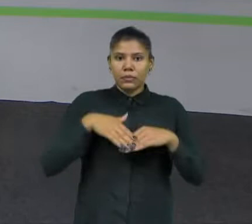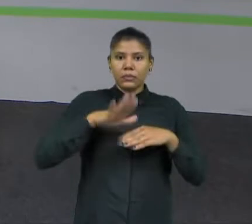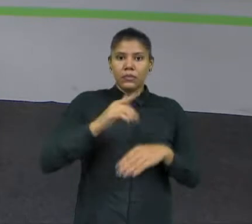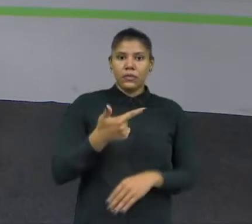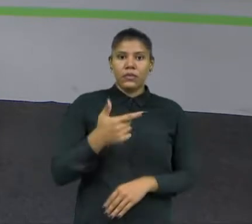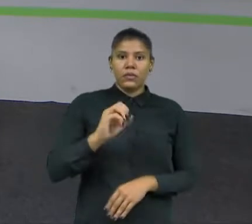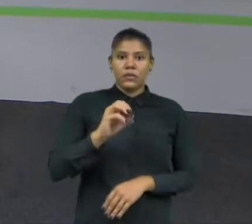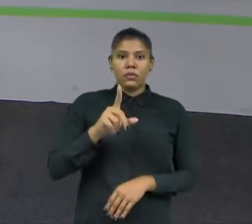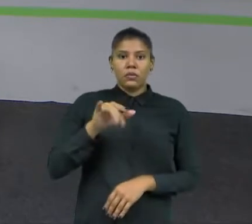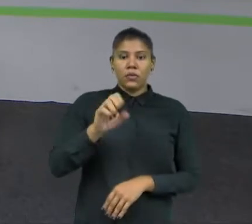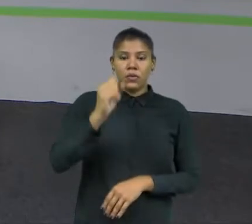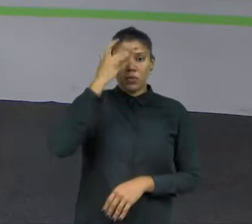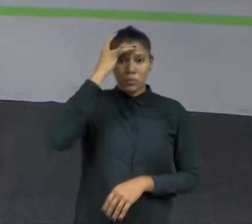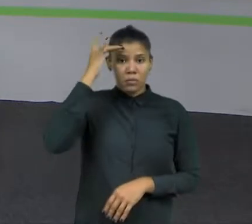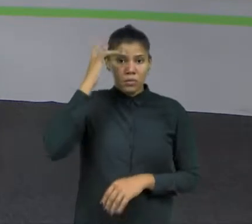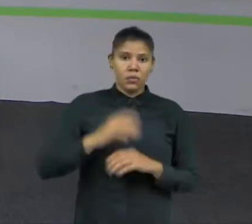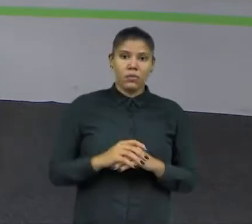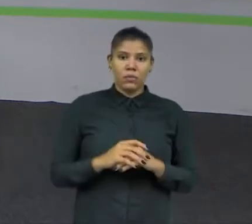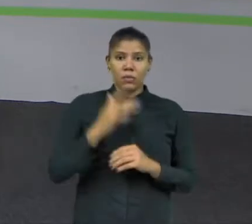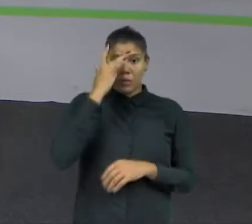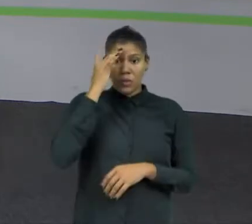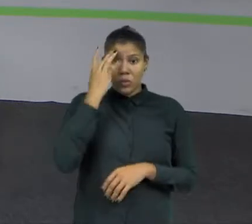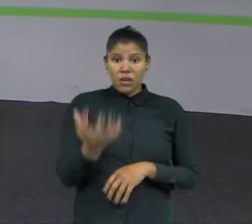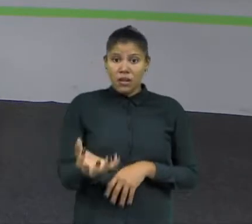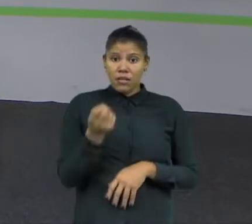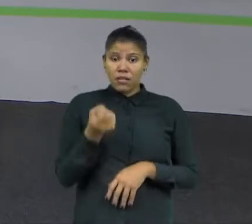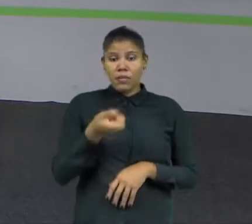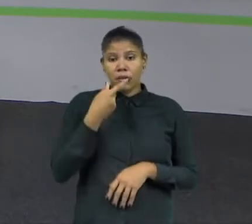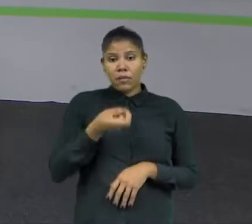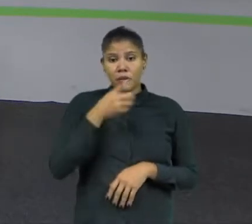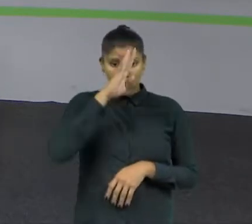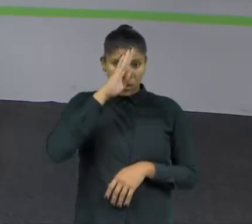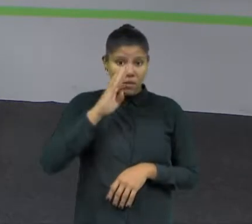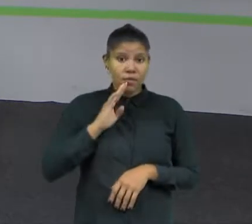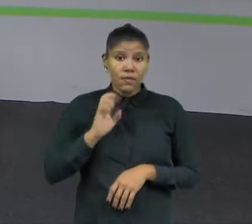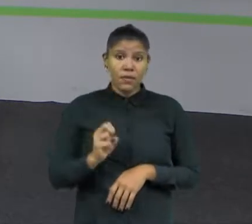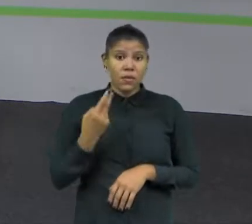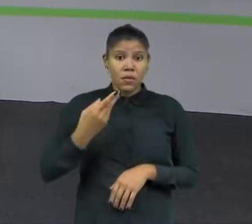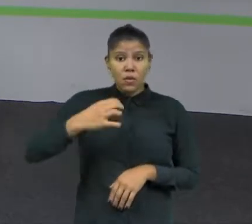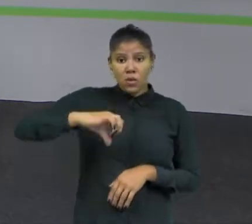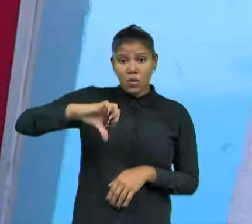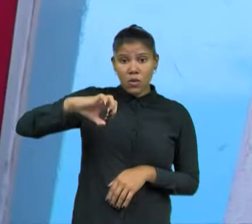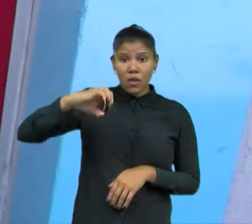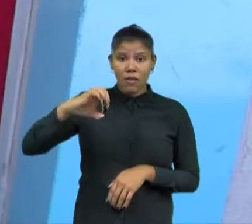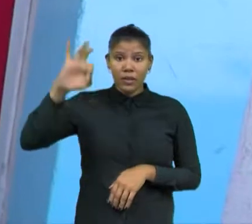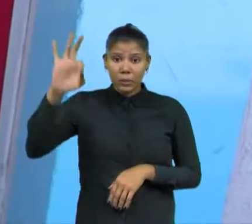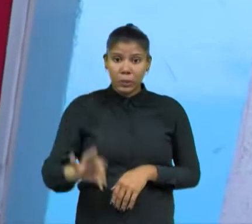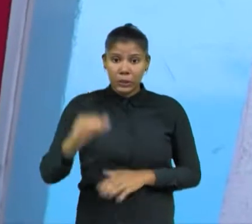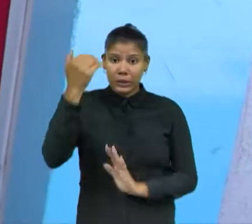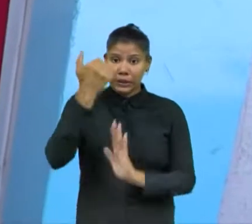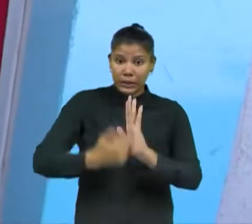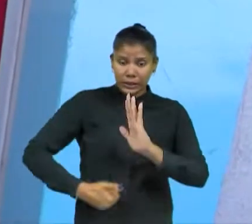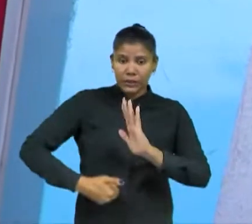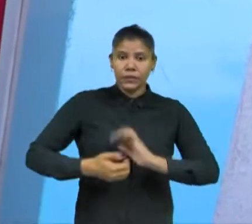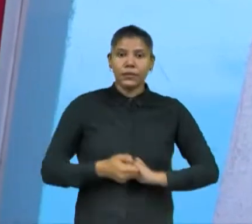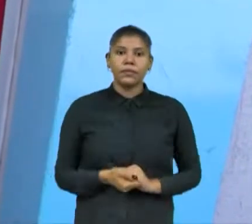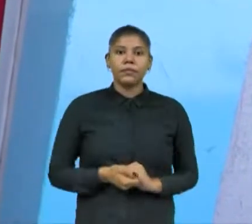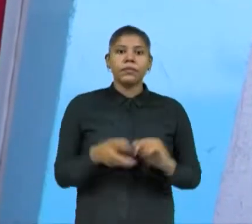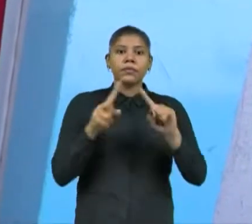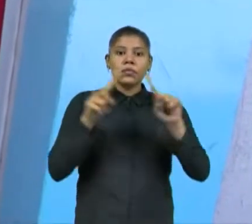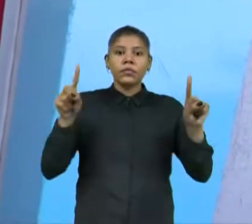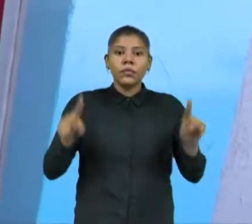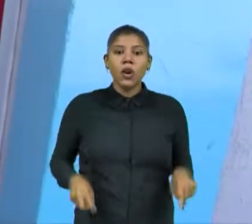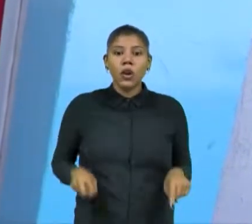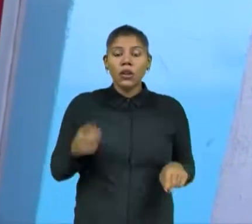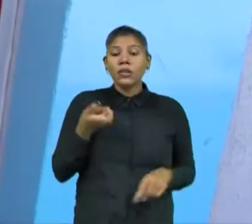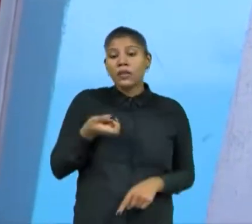Pessoas que recebem medicamentos gratuitos ou com até 90% de desconto. O programa Farmácia Popular